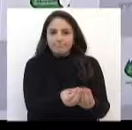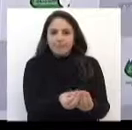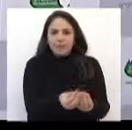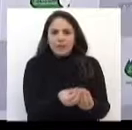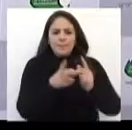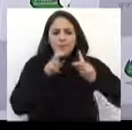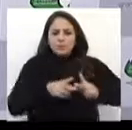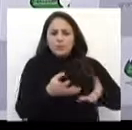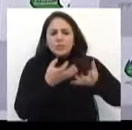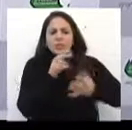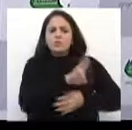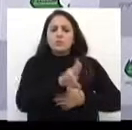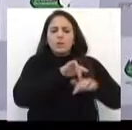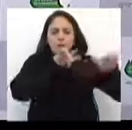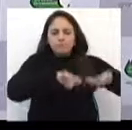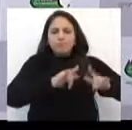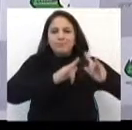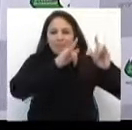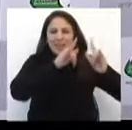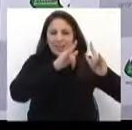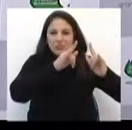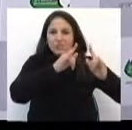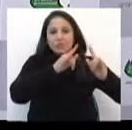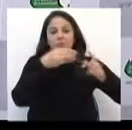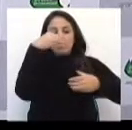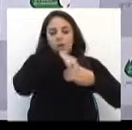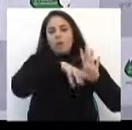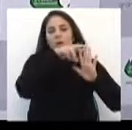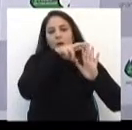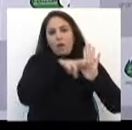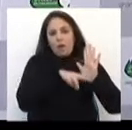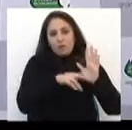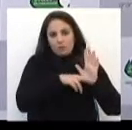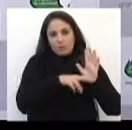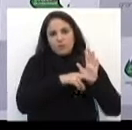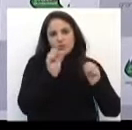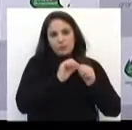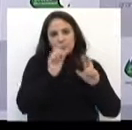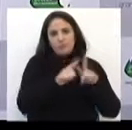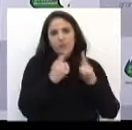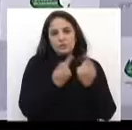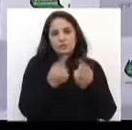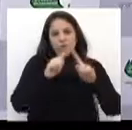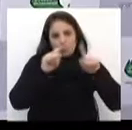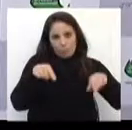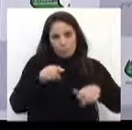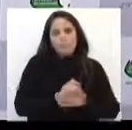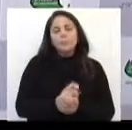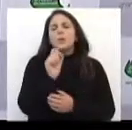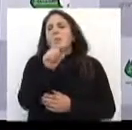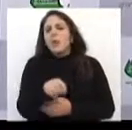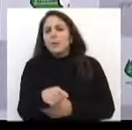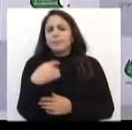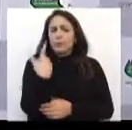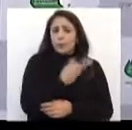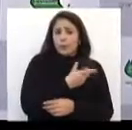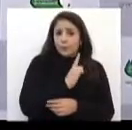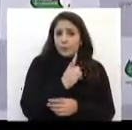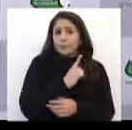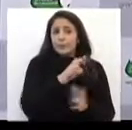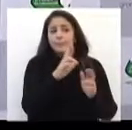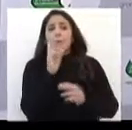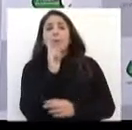quiser explorar aquele espaço dentro dos critérios estabelecidos pela gestão pública. seja, lá nós teremos um